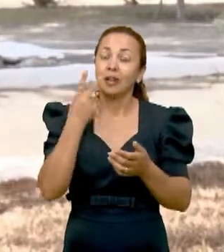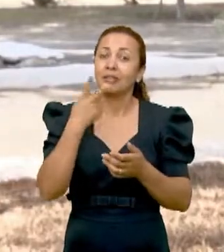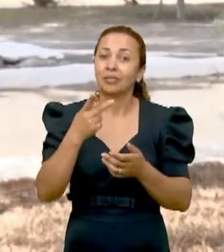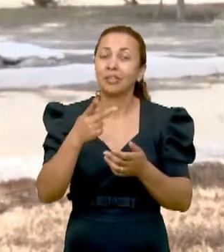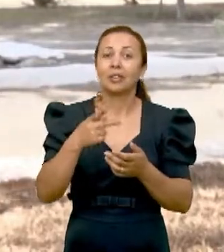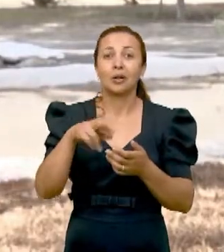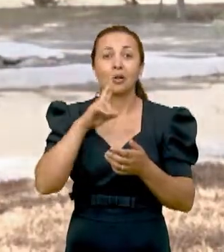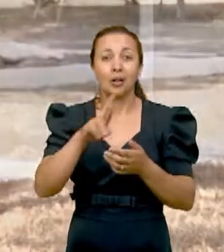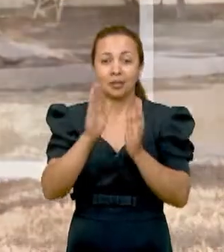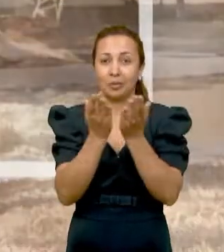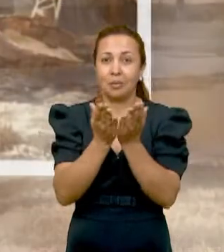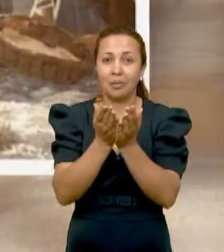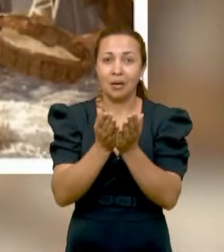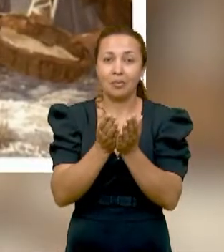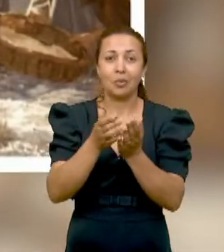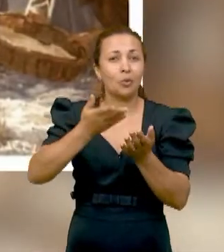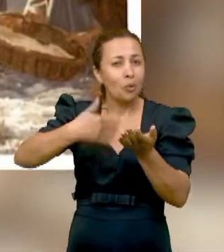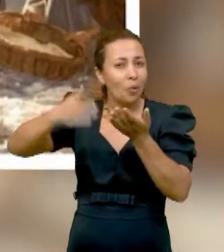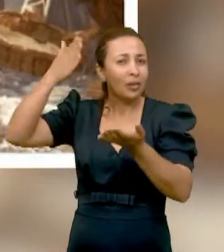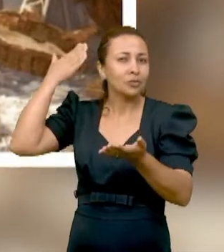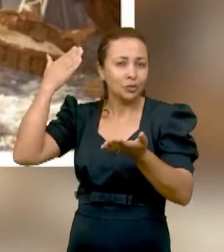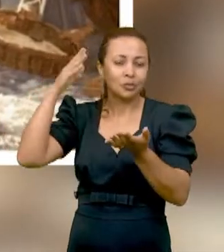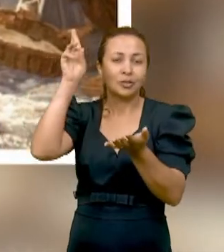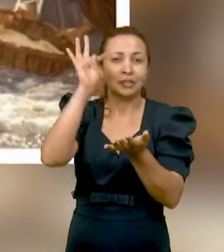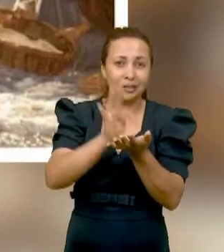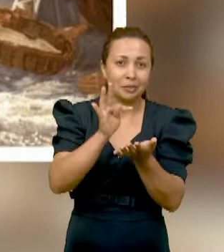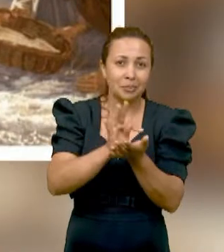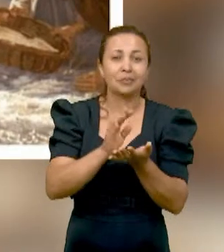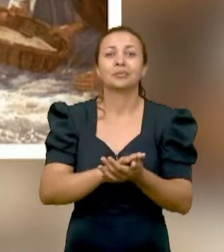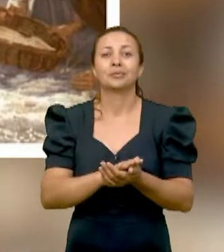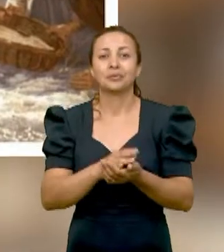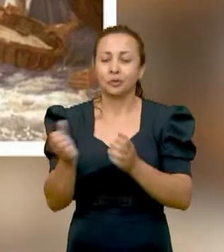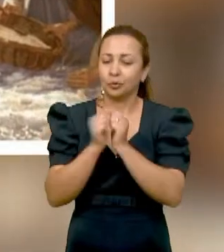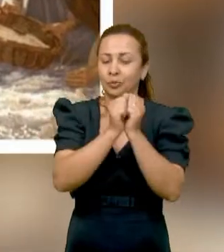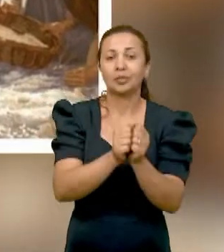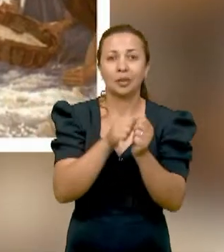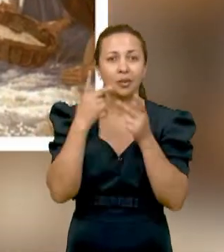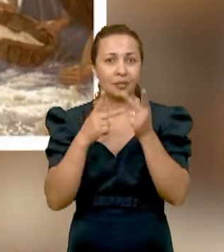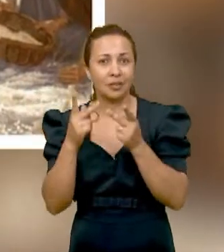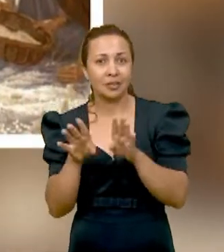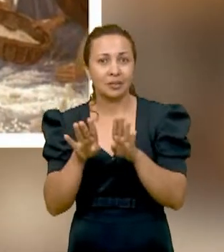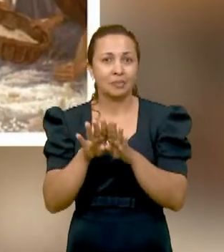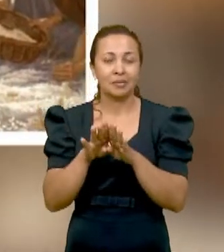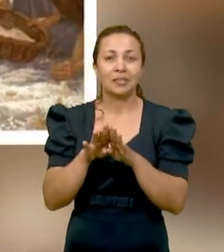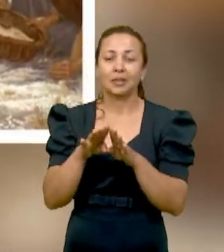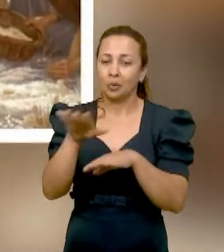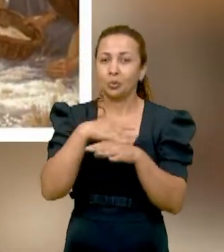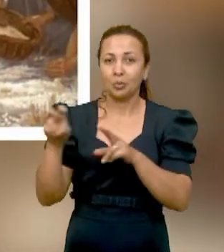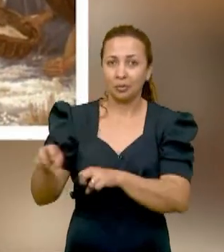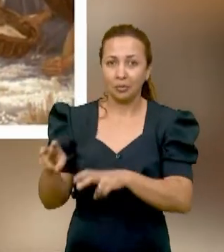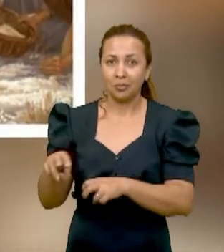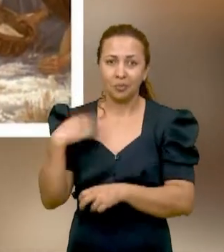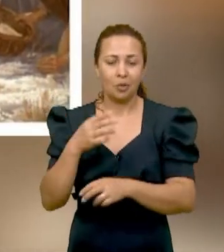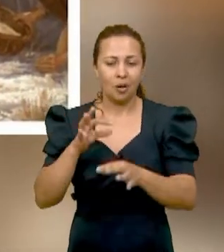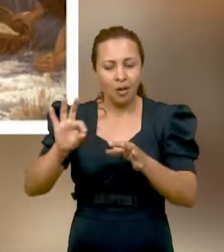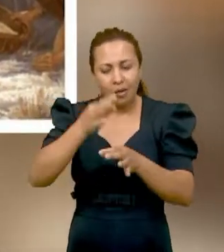juntar com as citações do Antigo Testamento sobre a agricultura, e aí nós construímos esse trabalho, né?